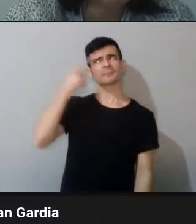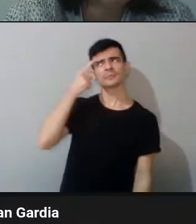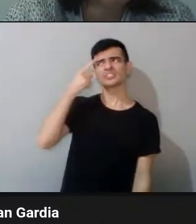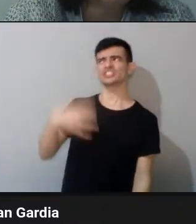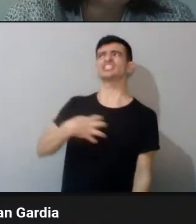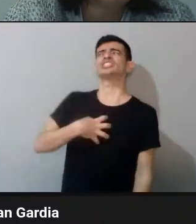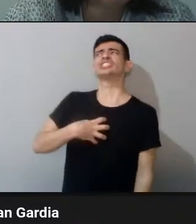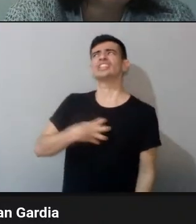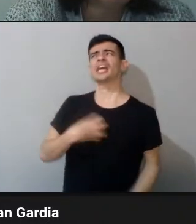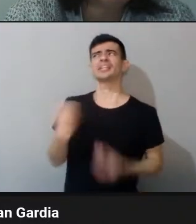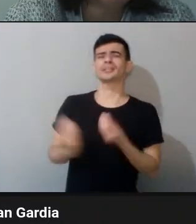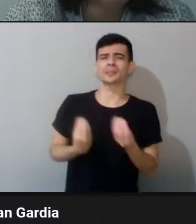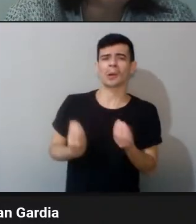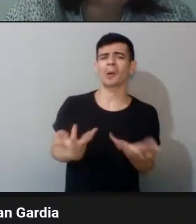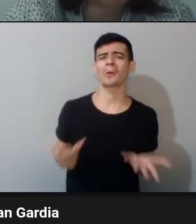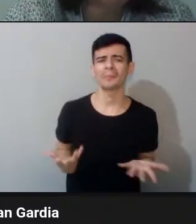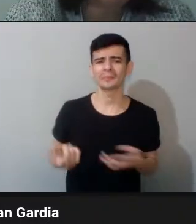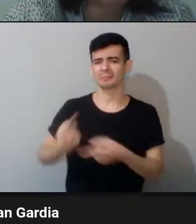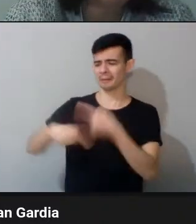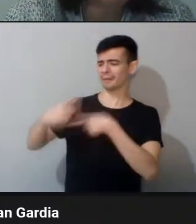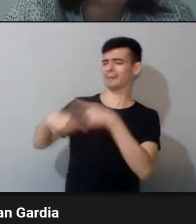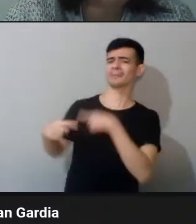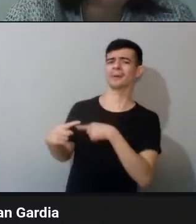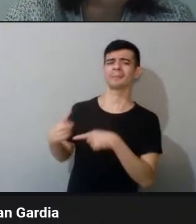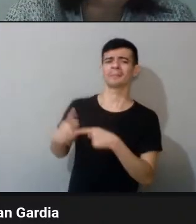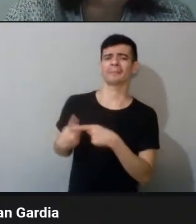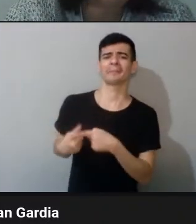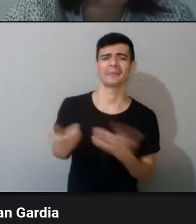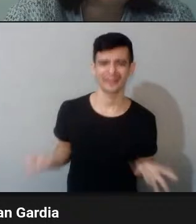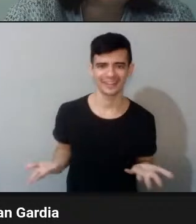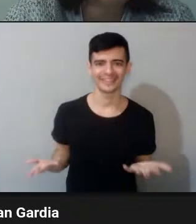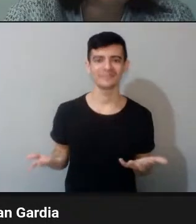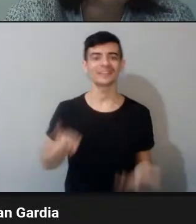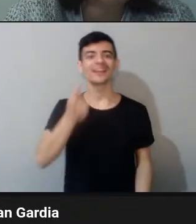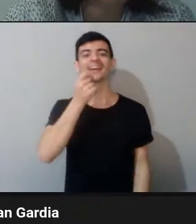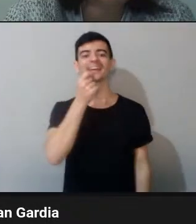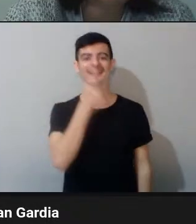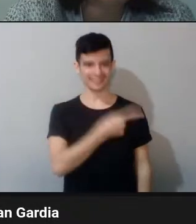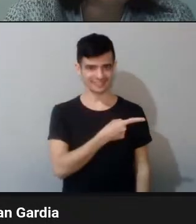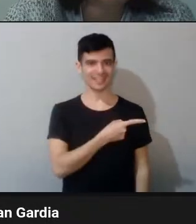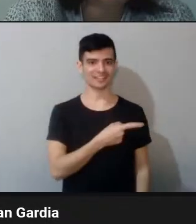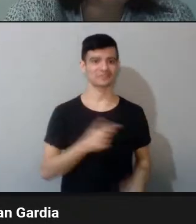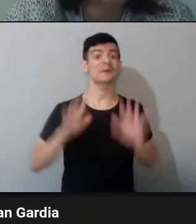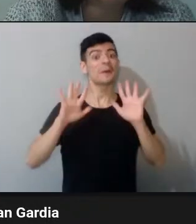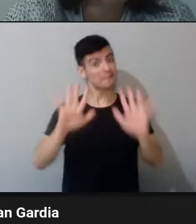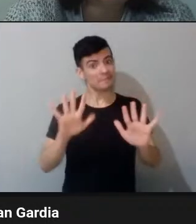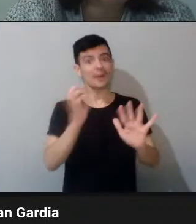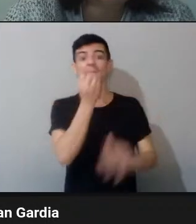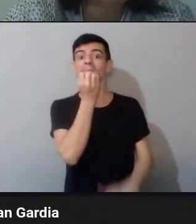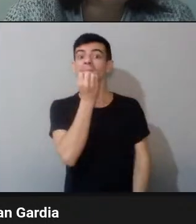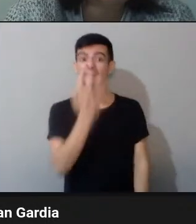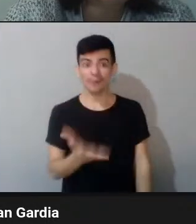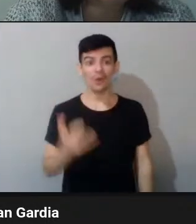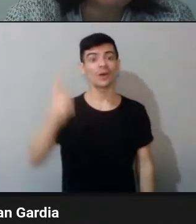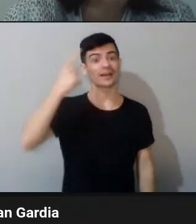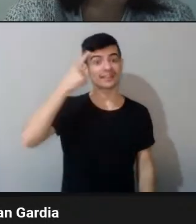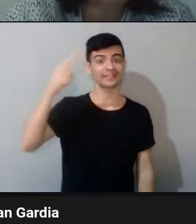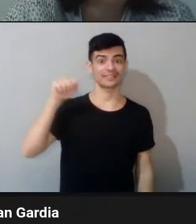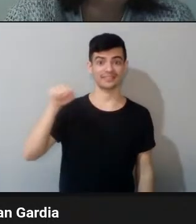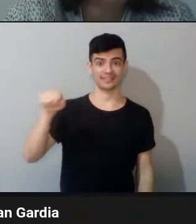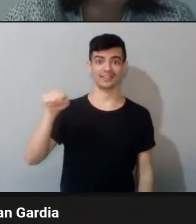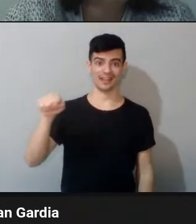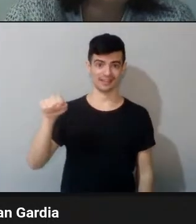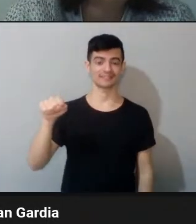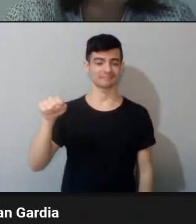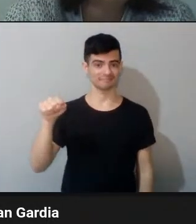eu ainda tenho esse jeito? É engraçado isso, mas eu achei muito boa essa ideia que a Vandoso colocou.